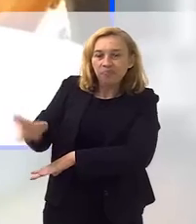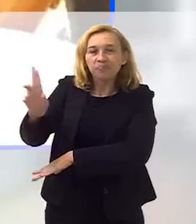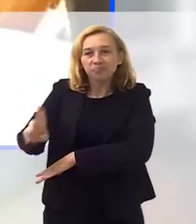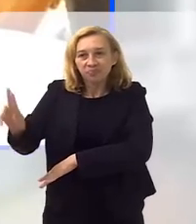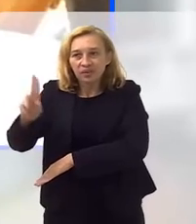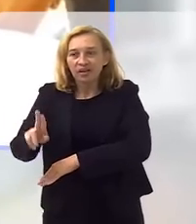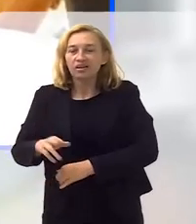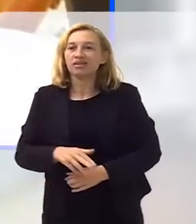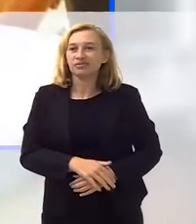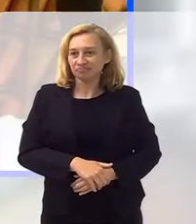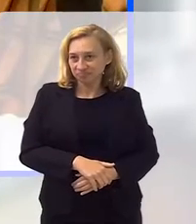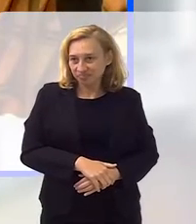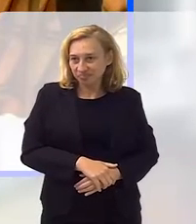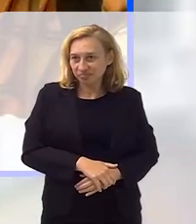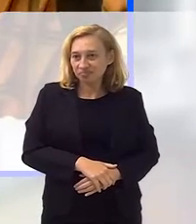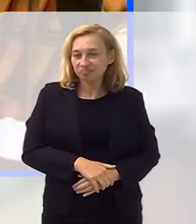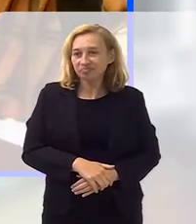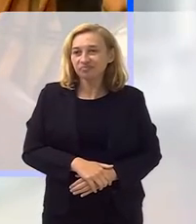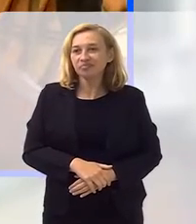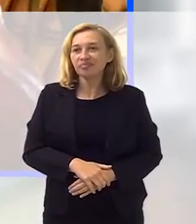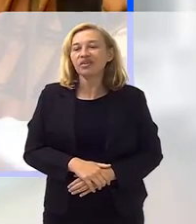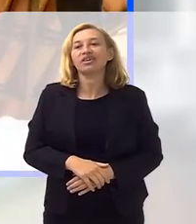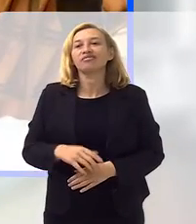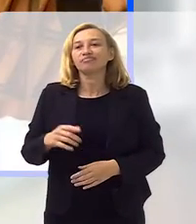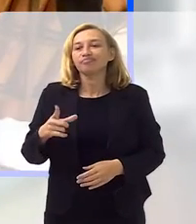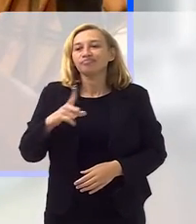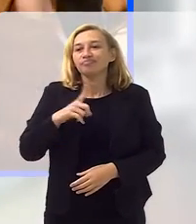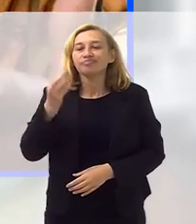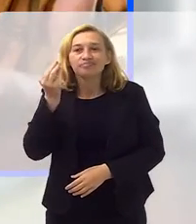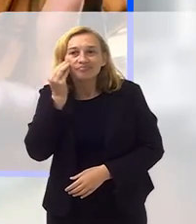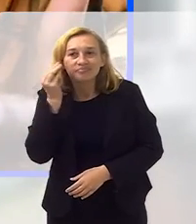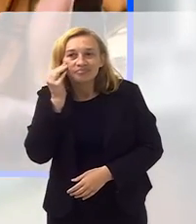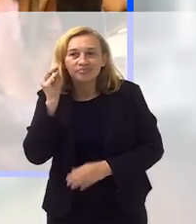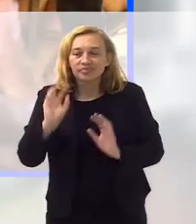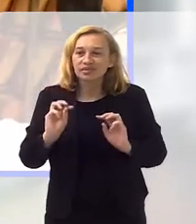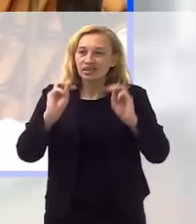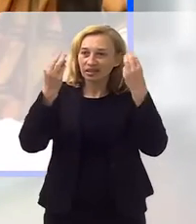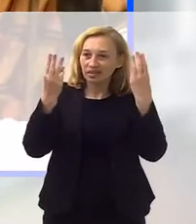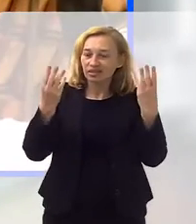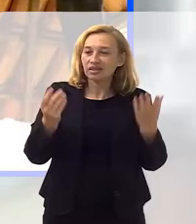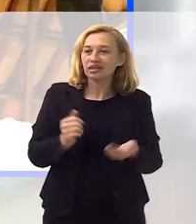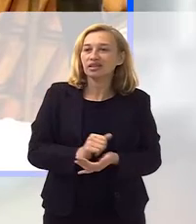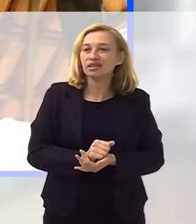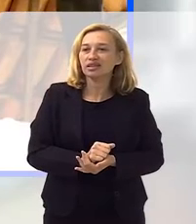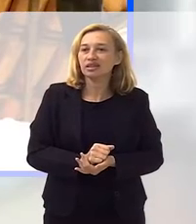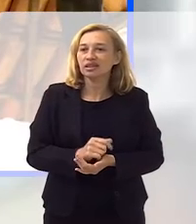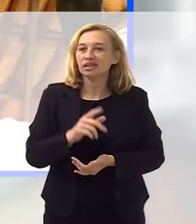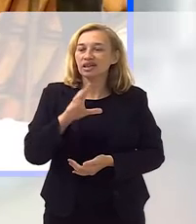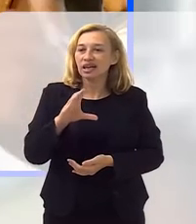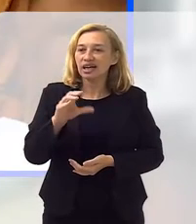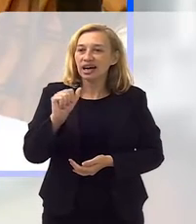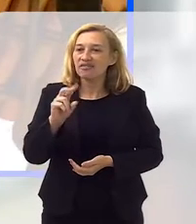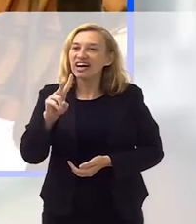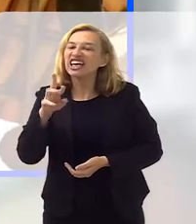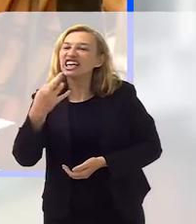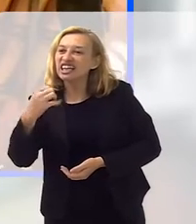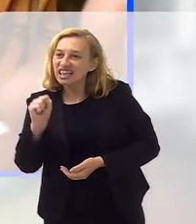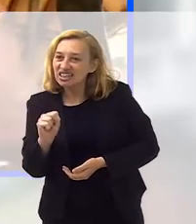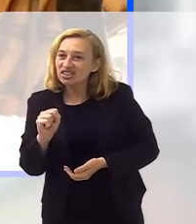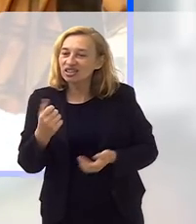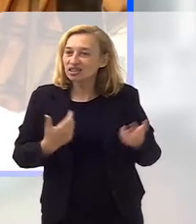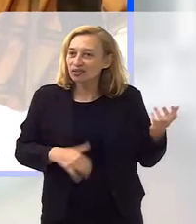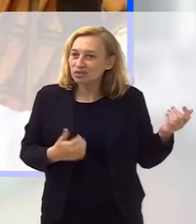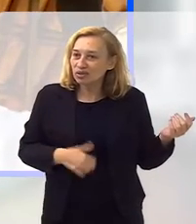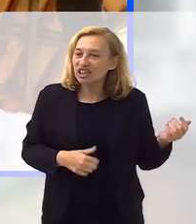ingressando na faculdade, e passou uma época que surgiu uma oportunidade, num evento na filha da Izeabás, que um cavaquinista